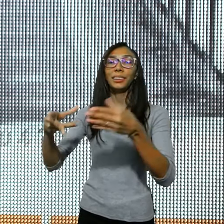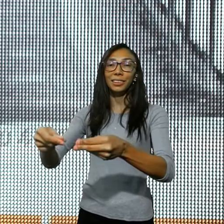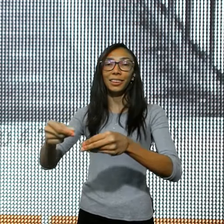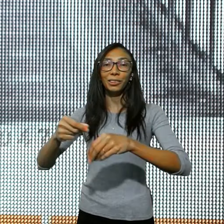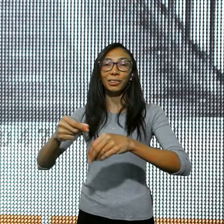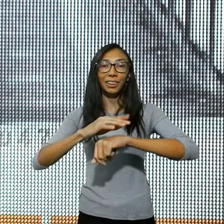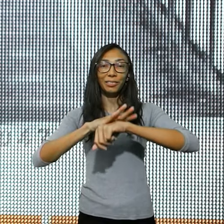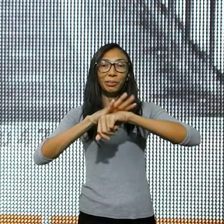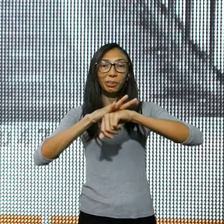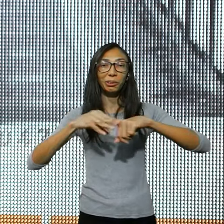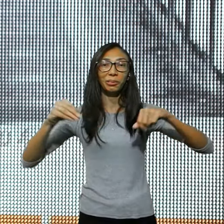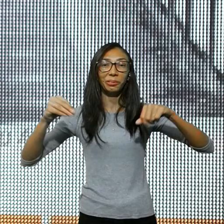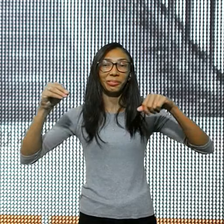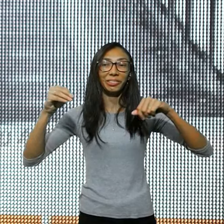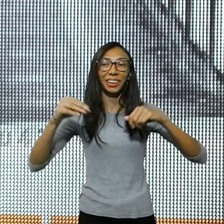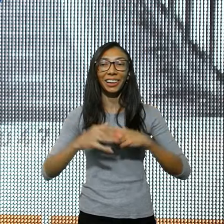entender,